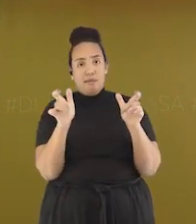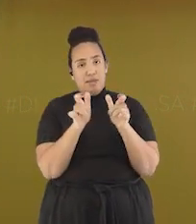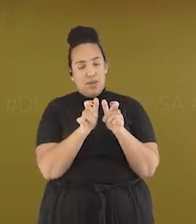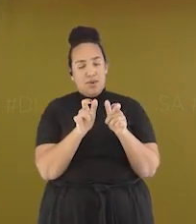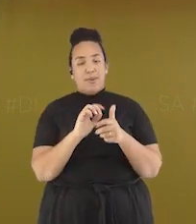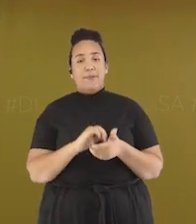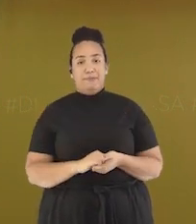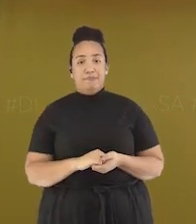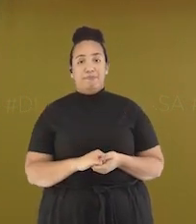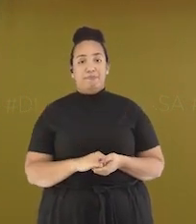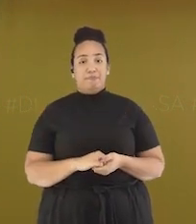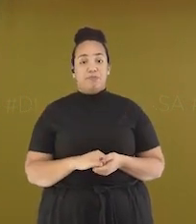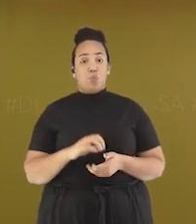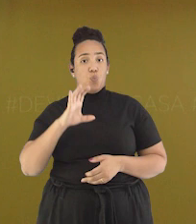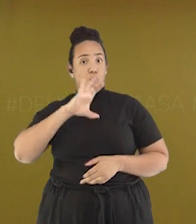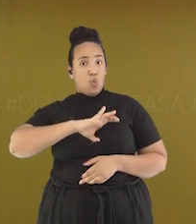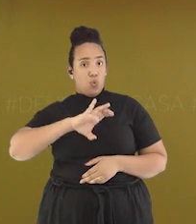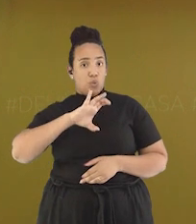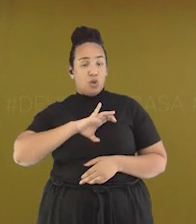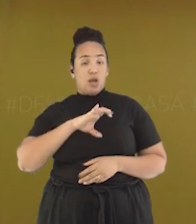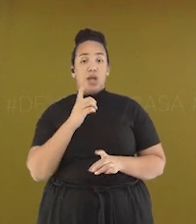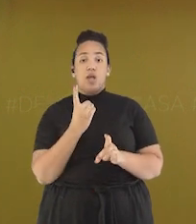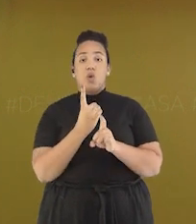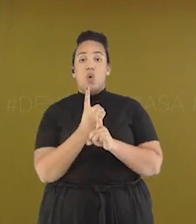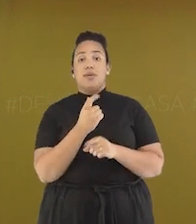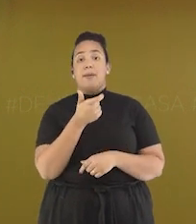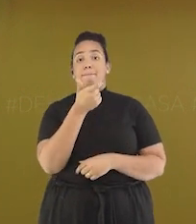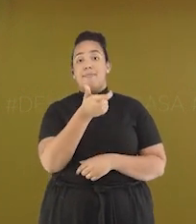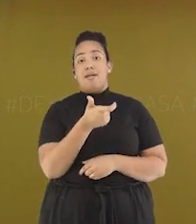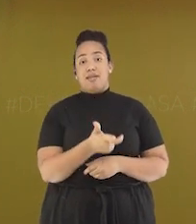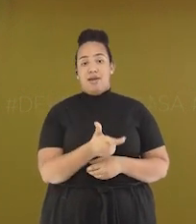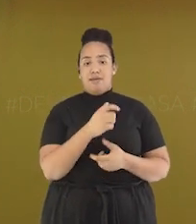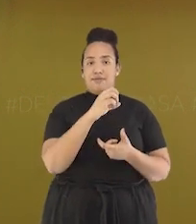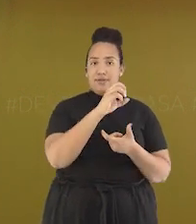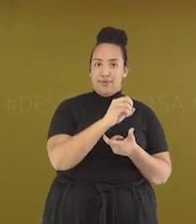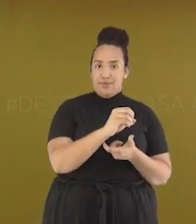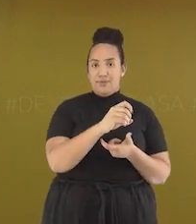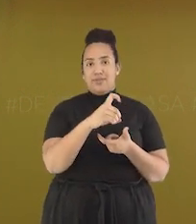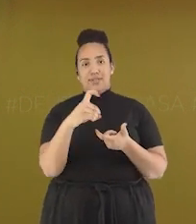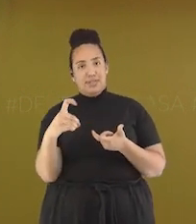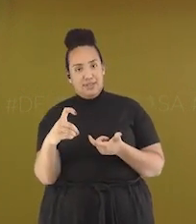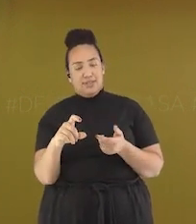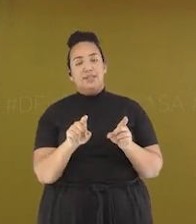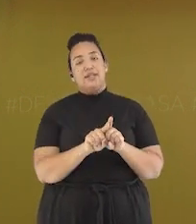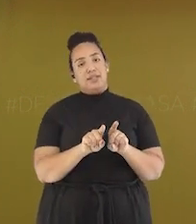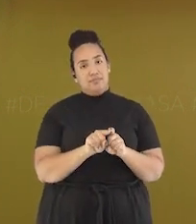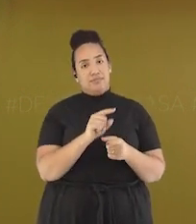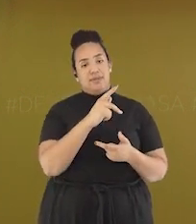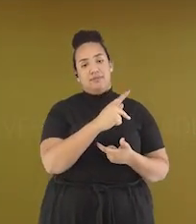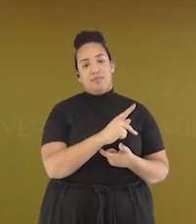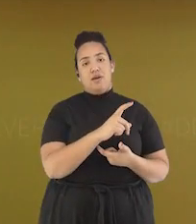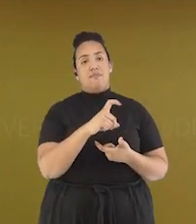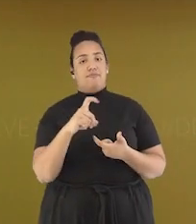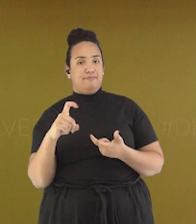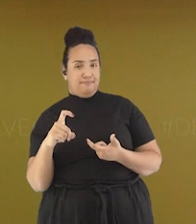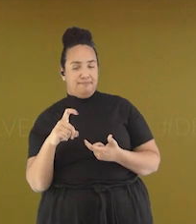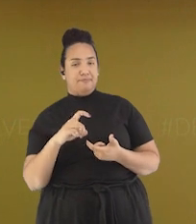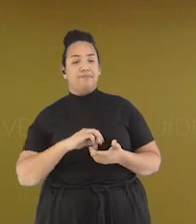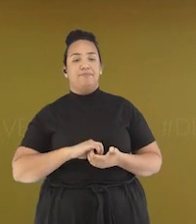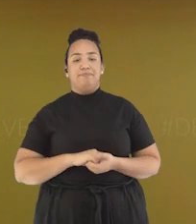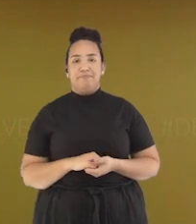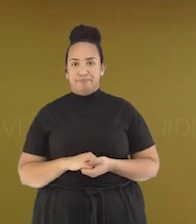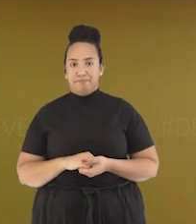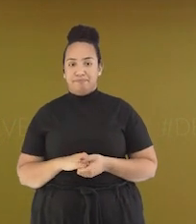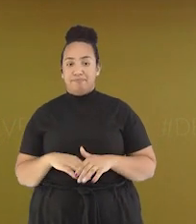encontramos mais palavras oxítonas e paroxítonas. As proparoxítonas são em menor número. Agora,